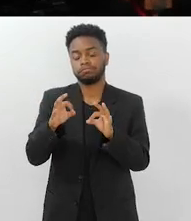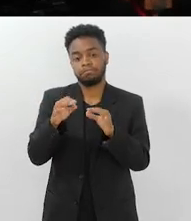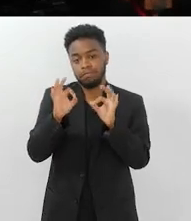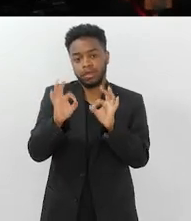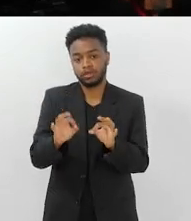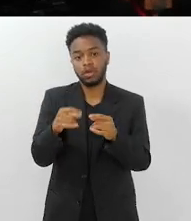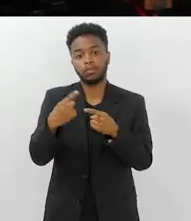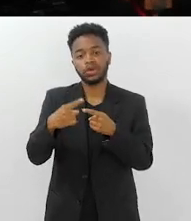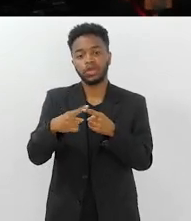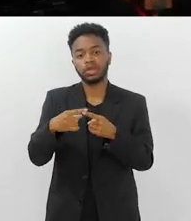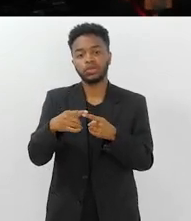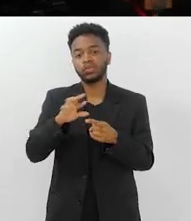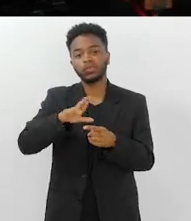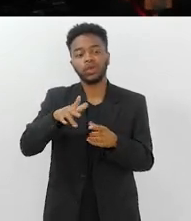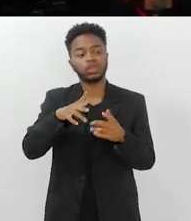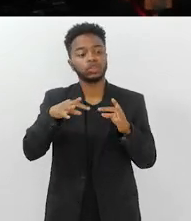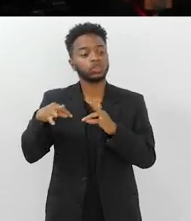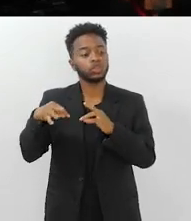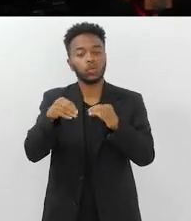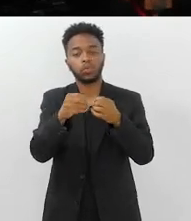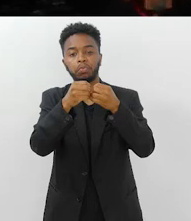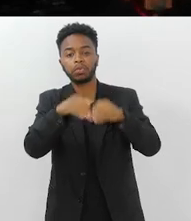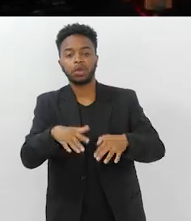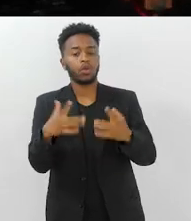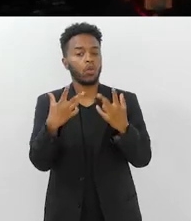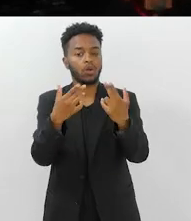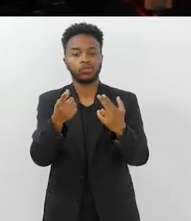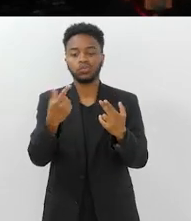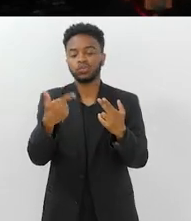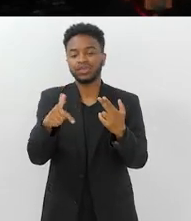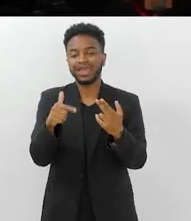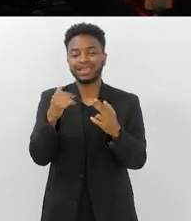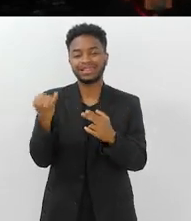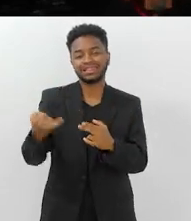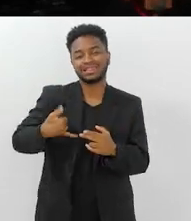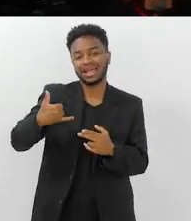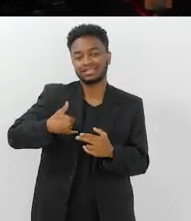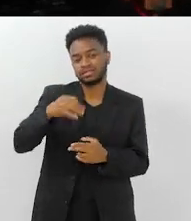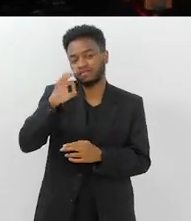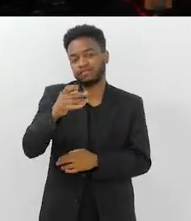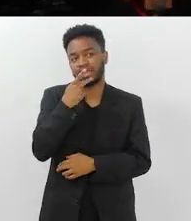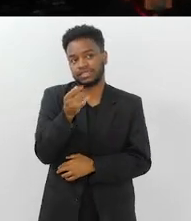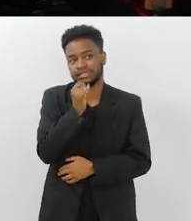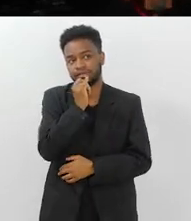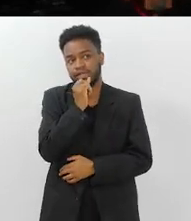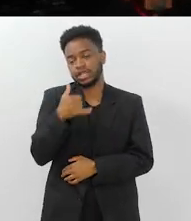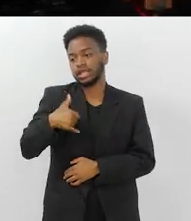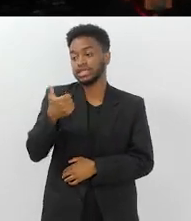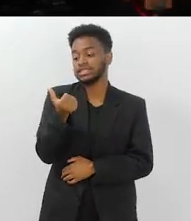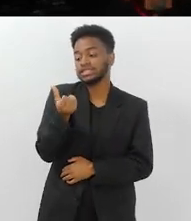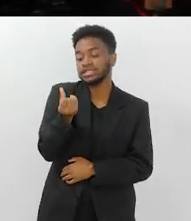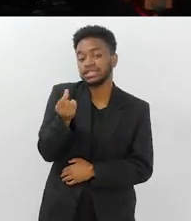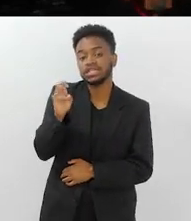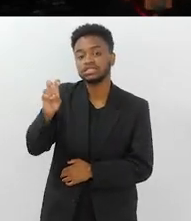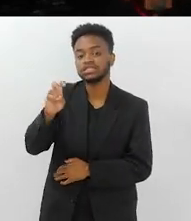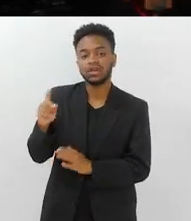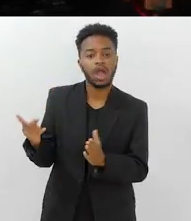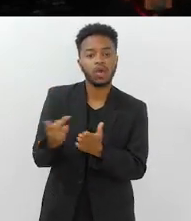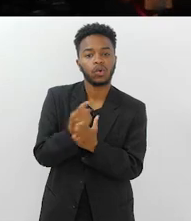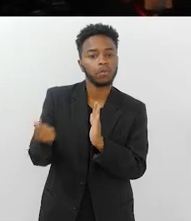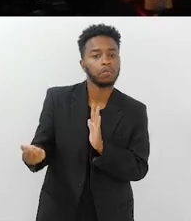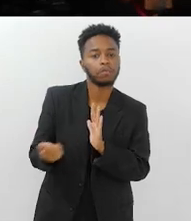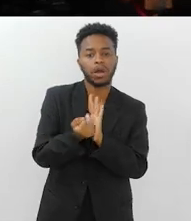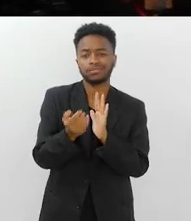afetados da mesma maneira. quer dizer, não existe uma idade que possa se dizer, ah, aos 65 anos existe ali